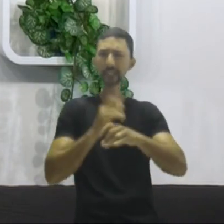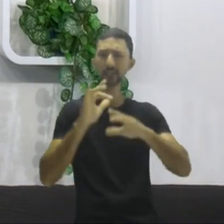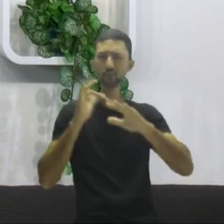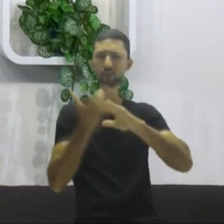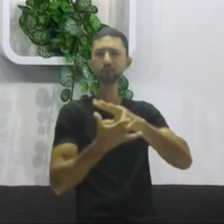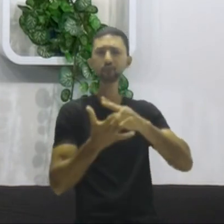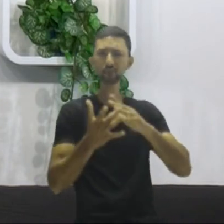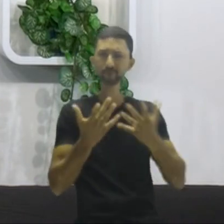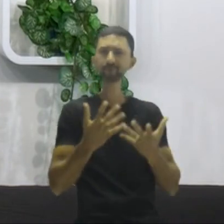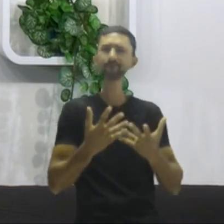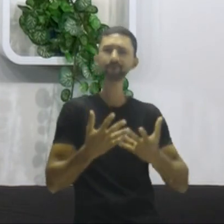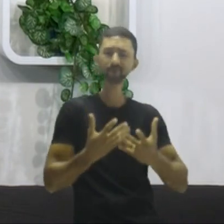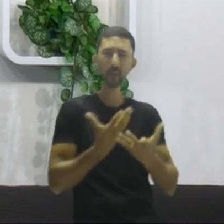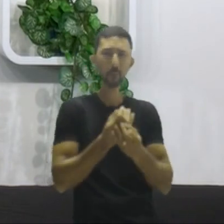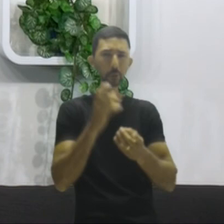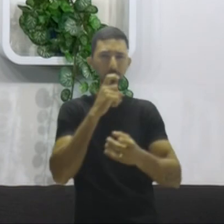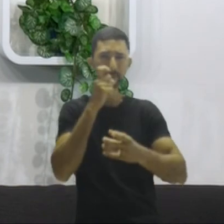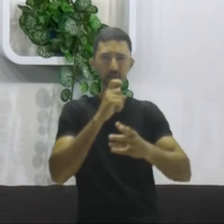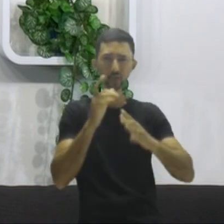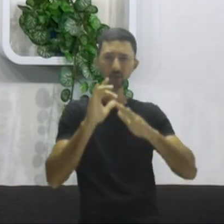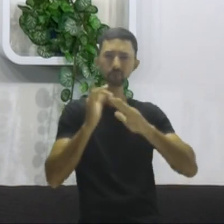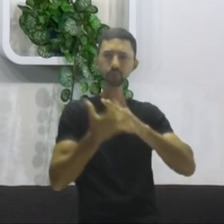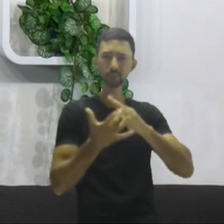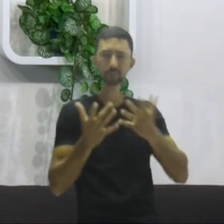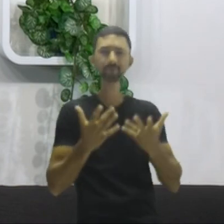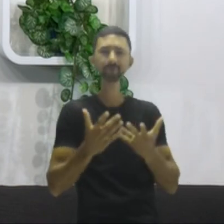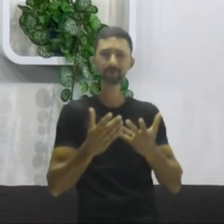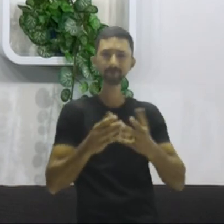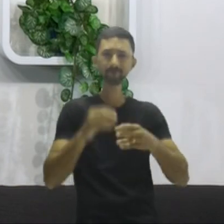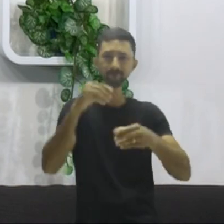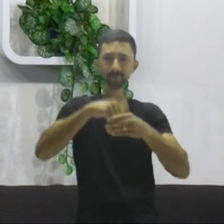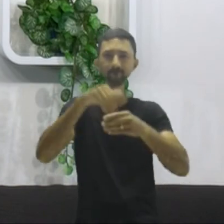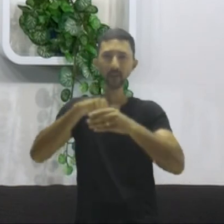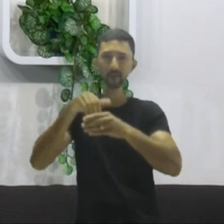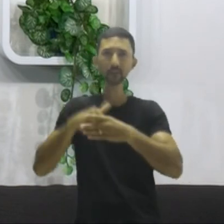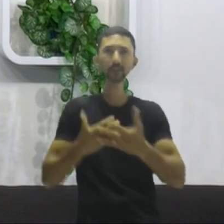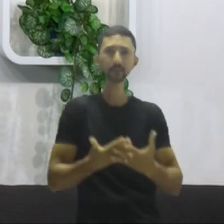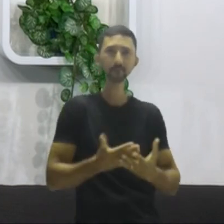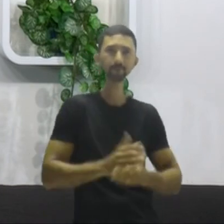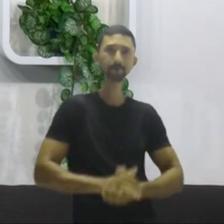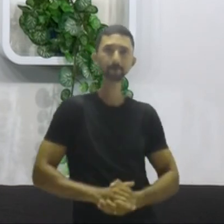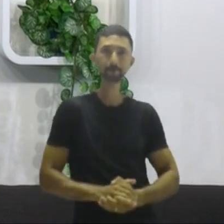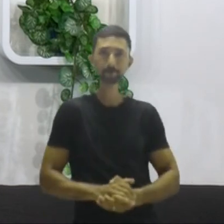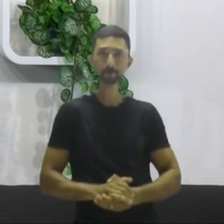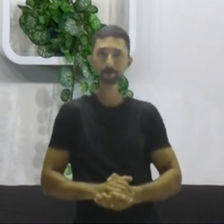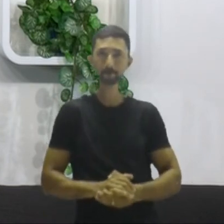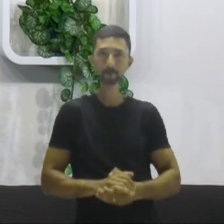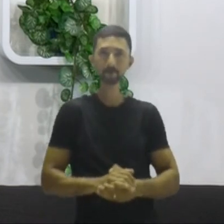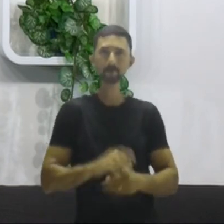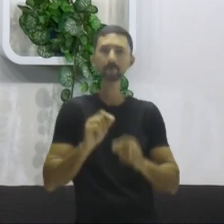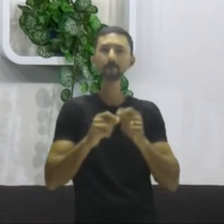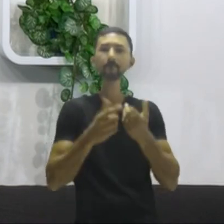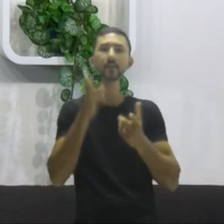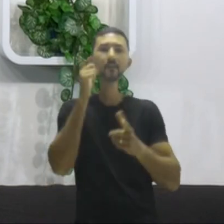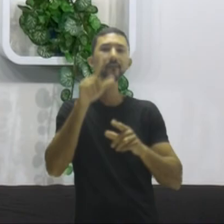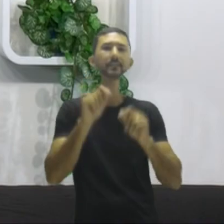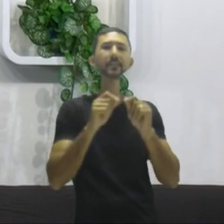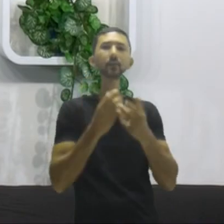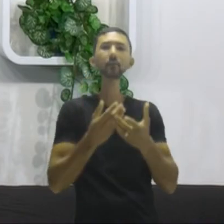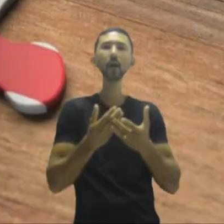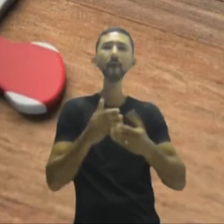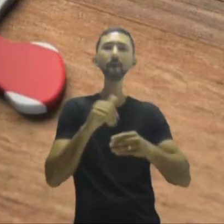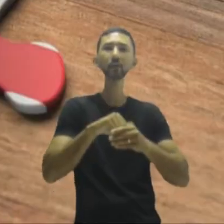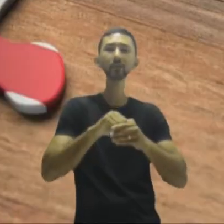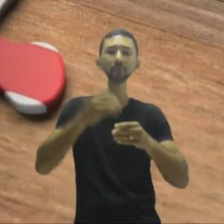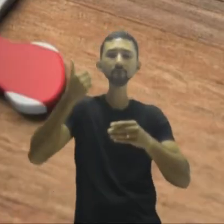agiram na eleição no referendo do Brexit. E o que venceu? Venceu